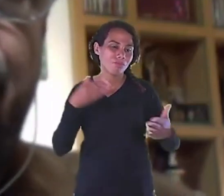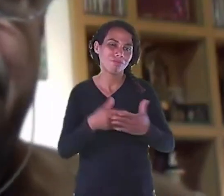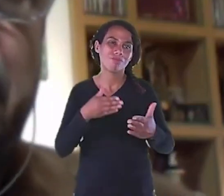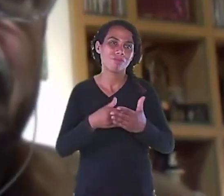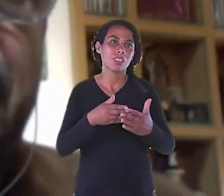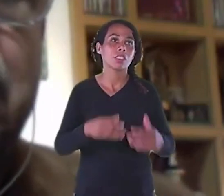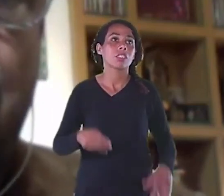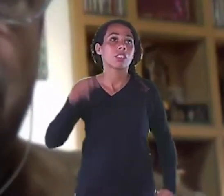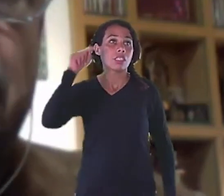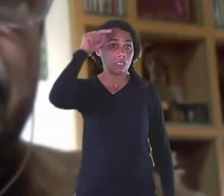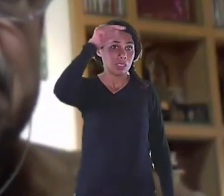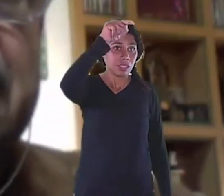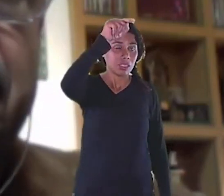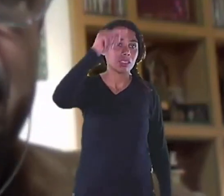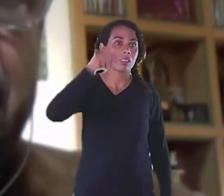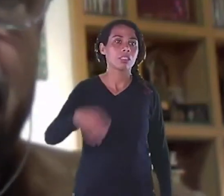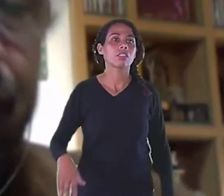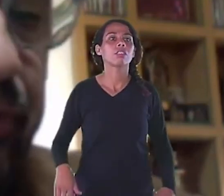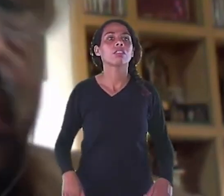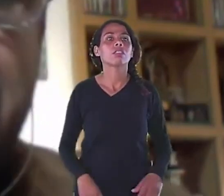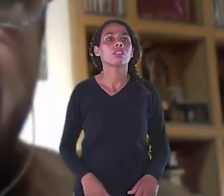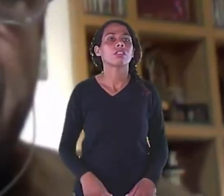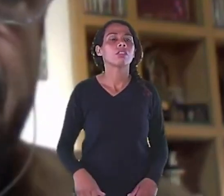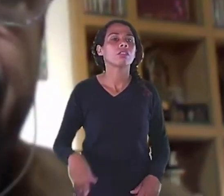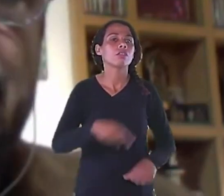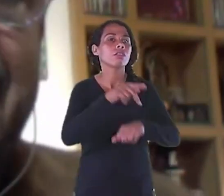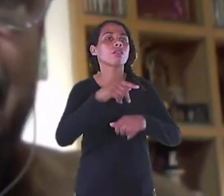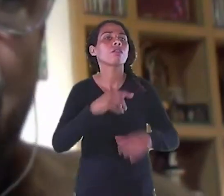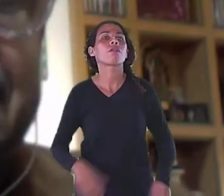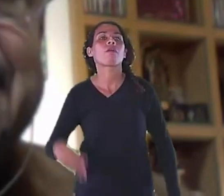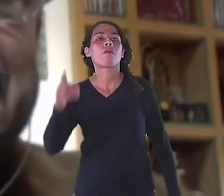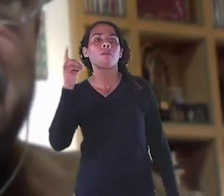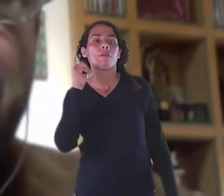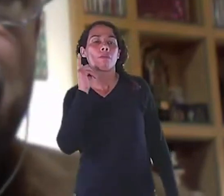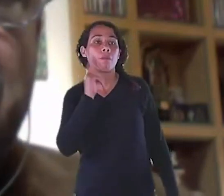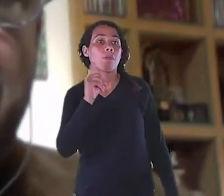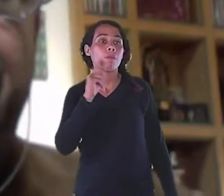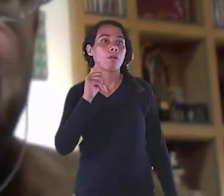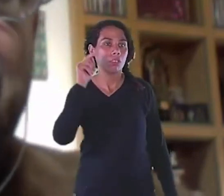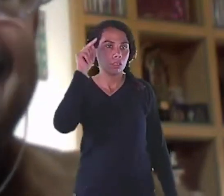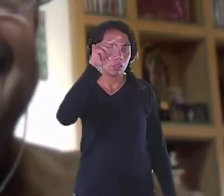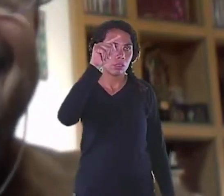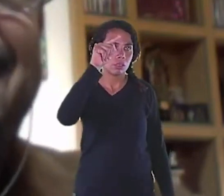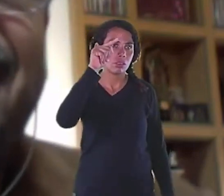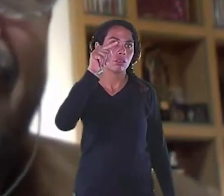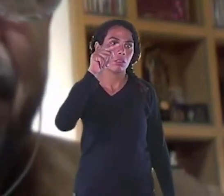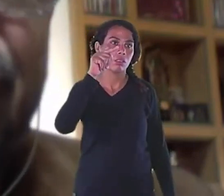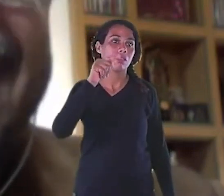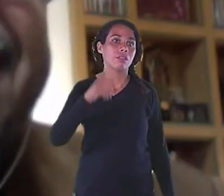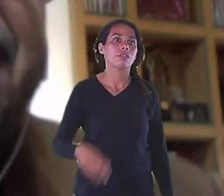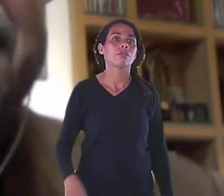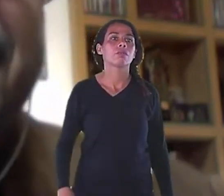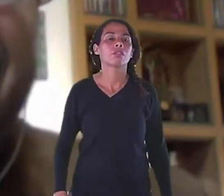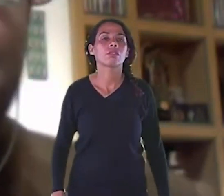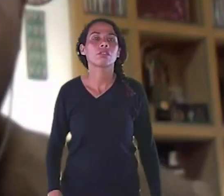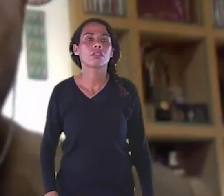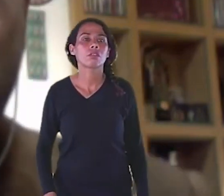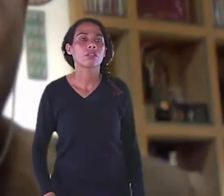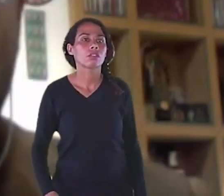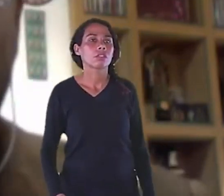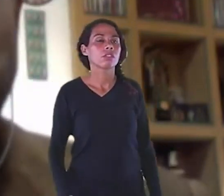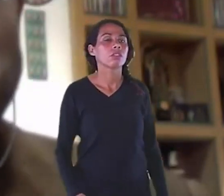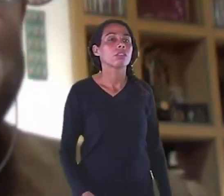Barraus Que foi a primeira Grande escola De design Que foi Fundada em 1917 E fechada em 33 Pelos nazistas